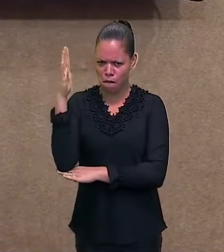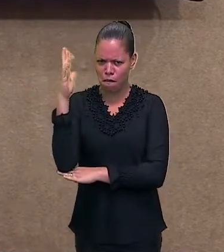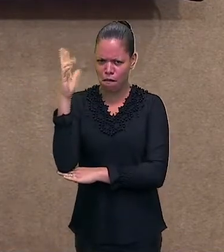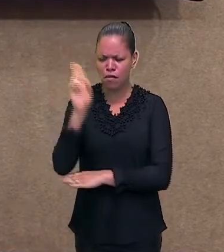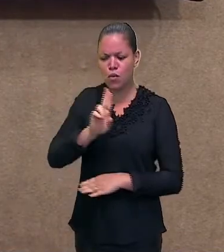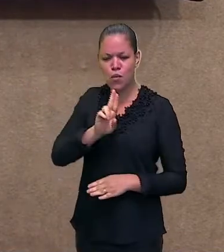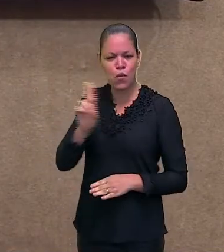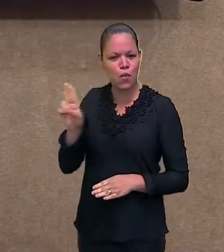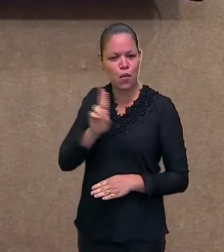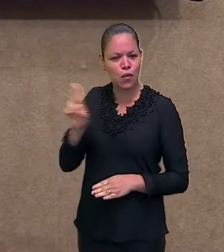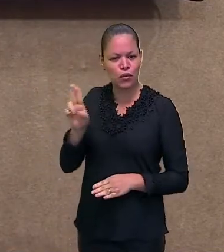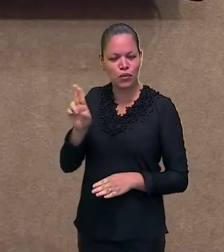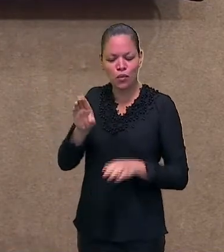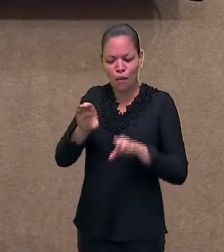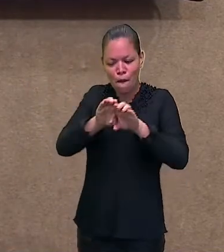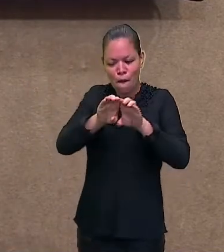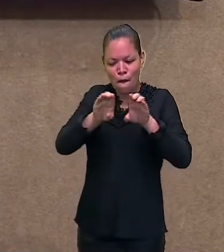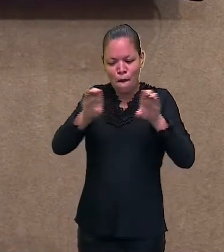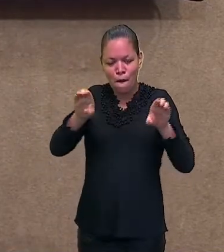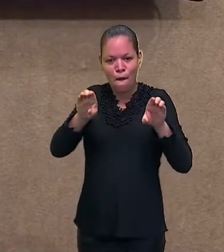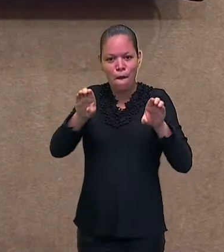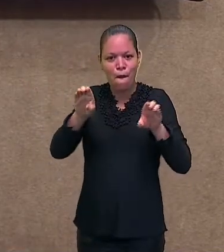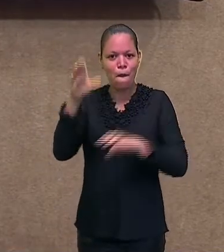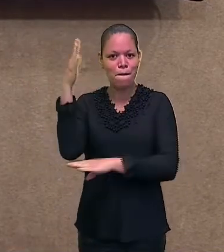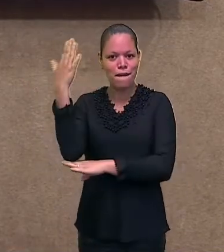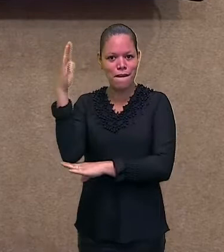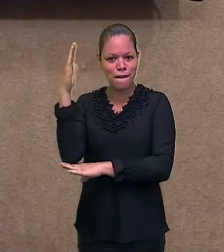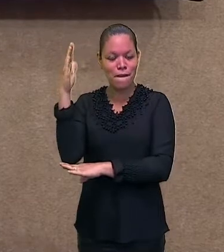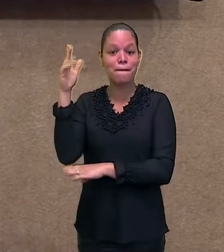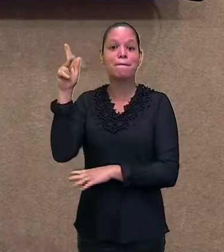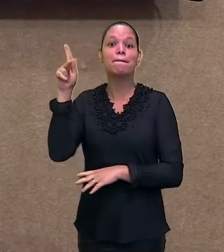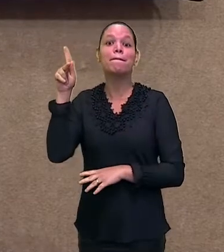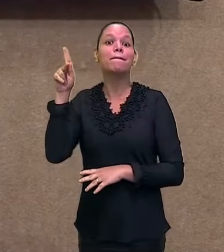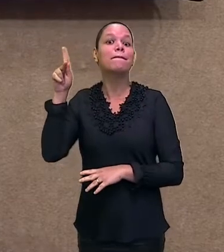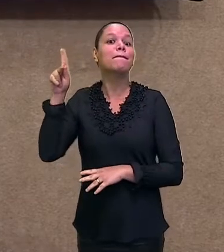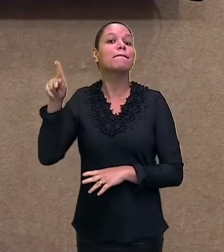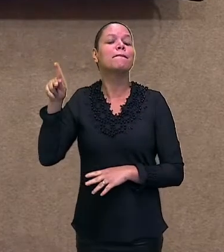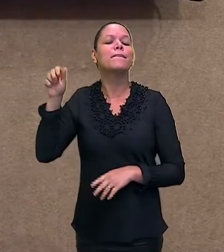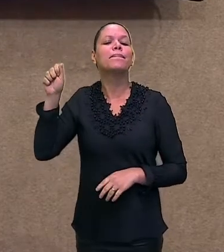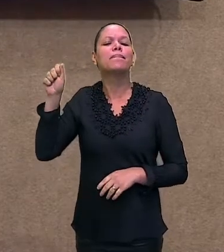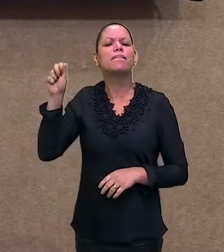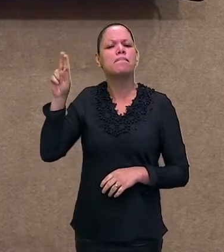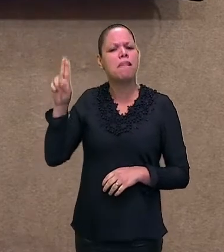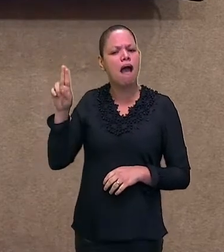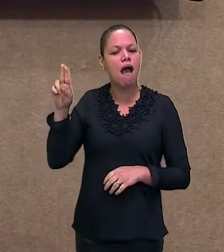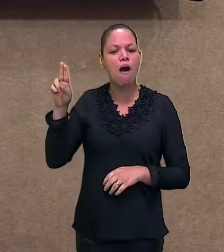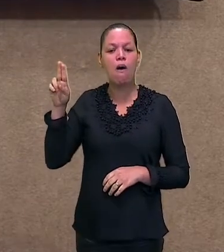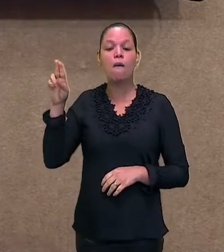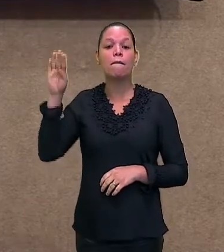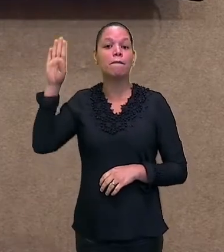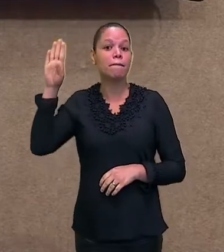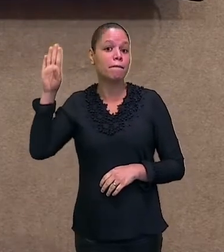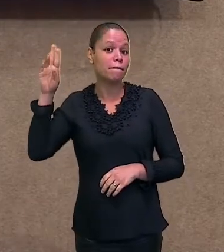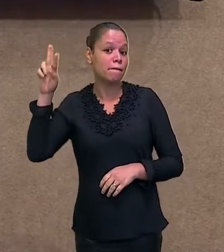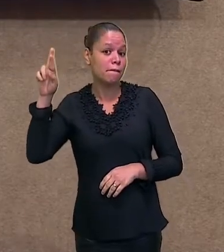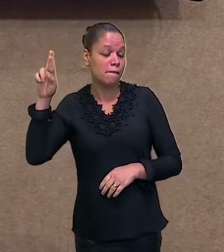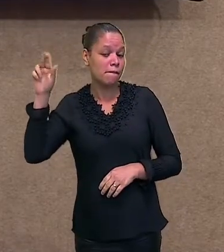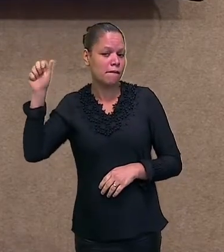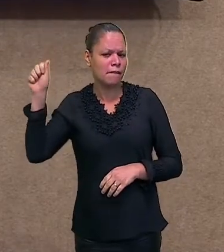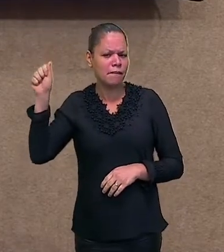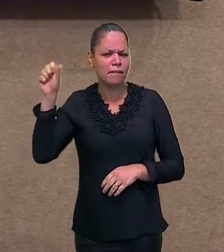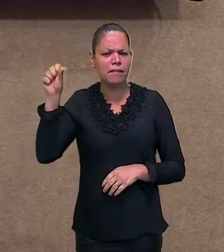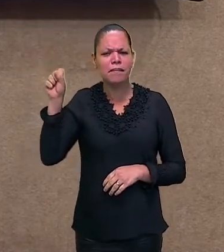Que ela, todo lugar que ia, era uma árvore nativa daqui da nossa terra. E era uma árvore que ela foi